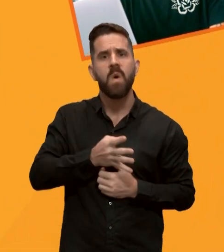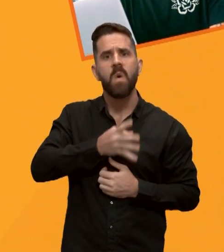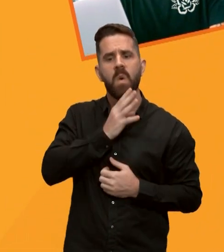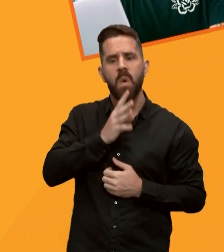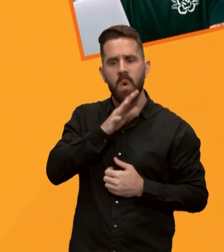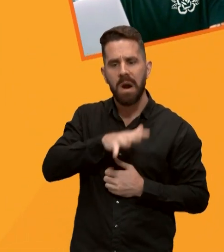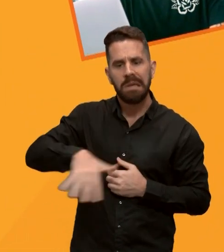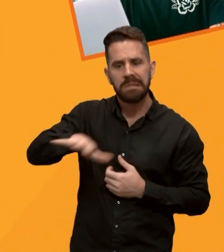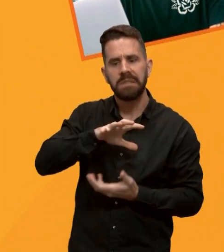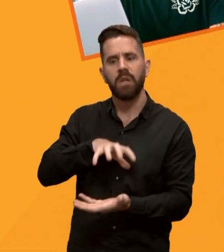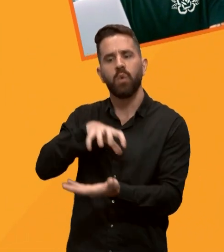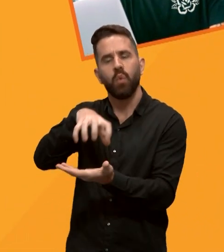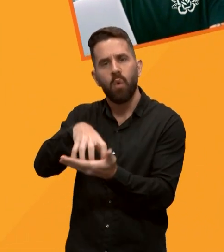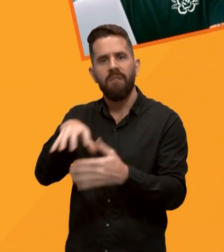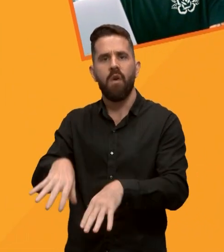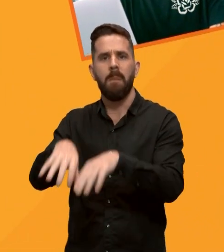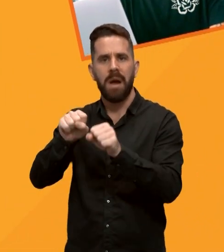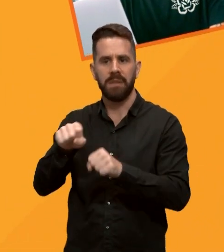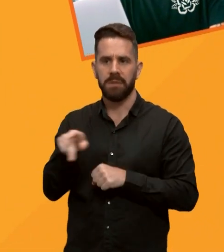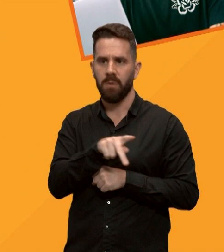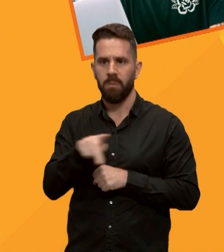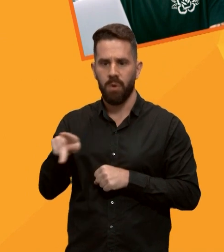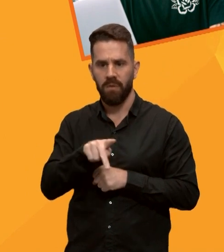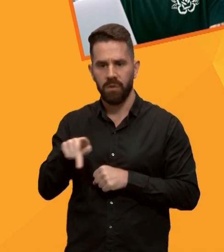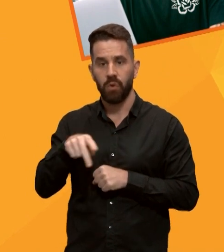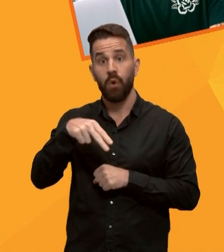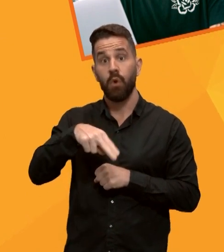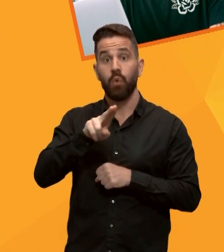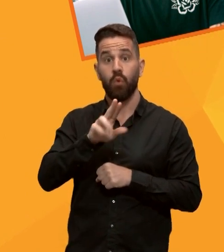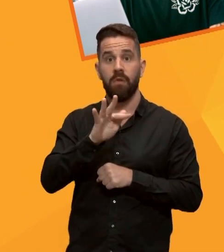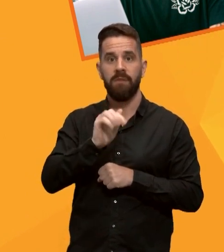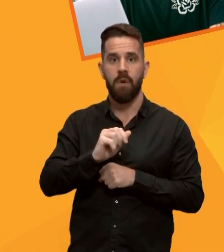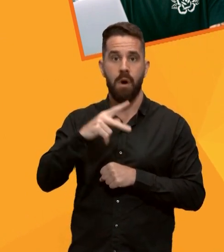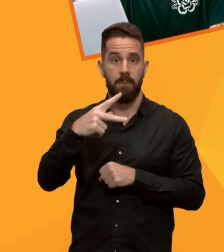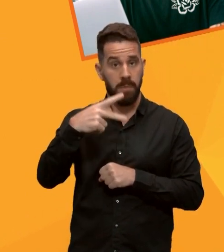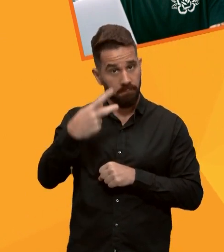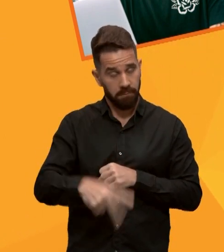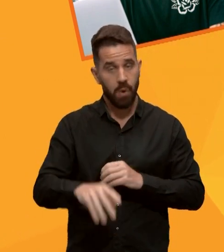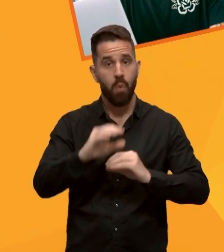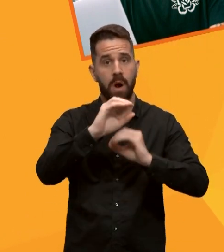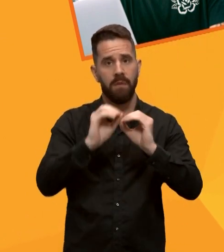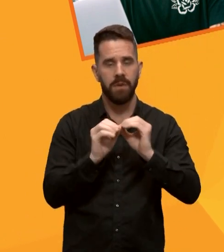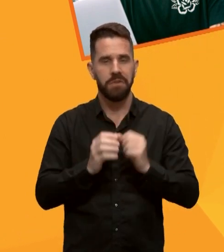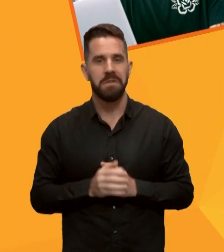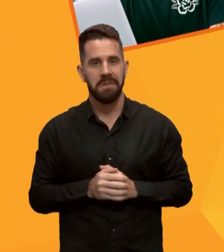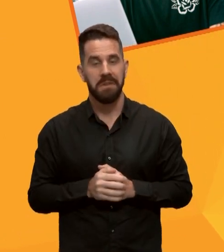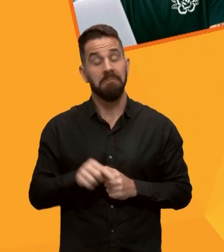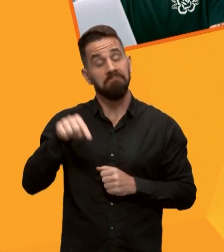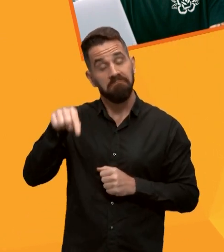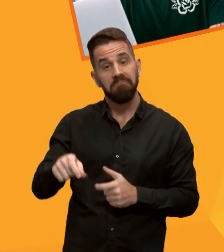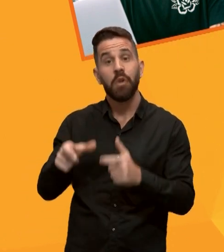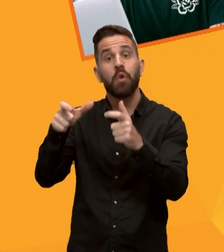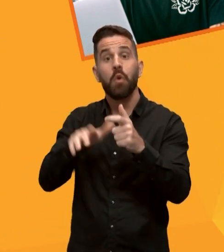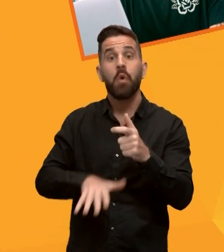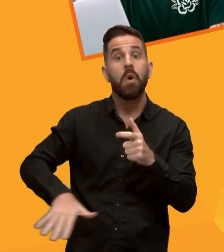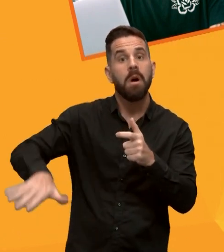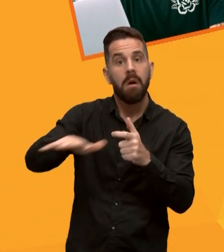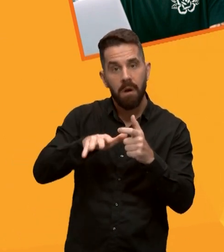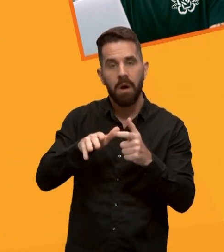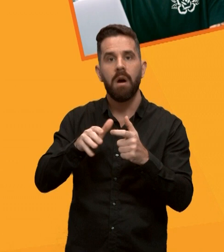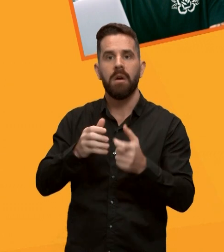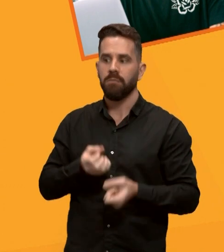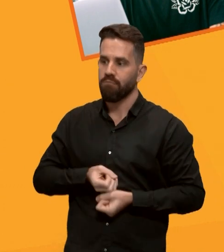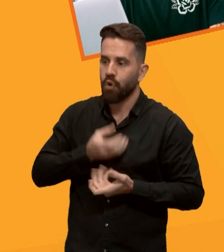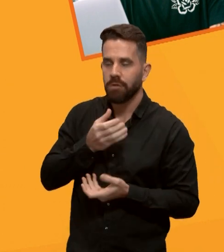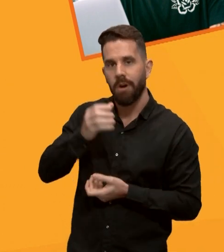Formação de Professores, no FOP, da UFG, um espaço de produção e socialização